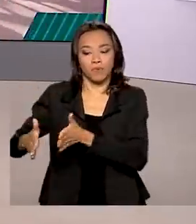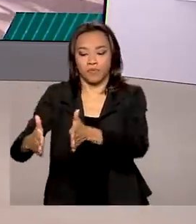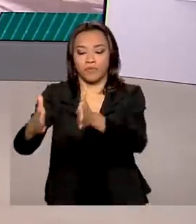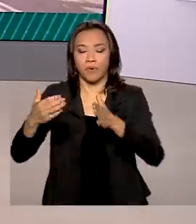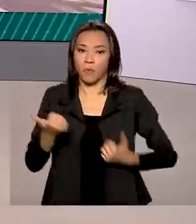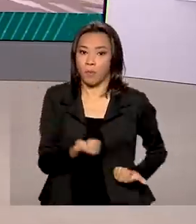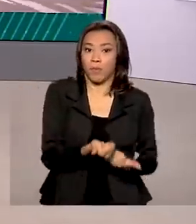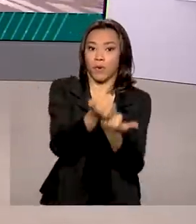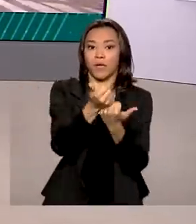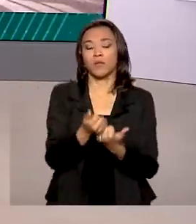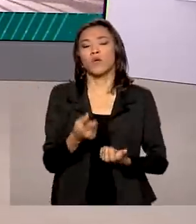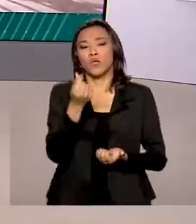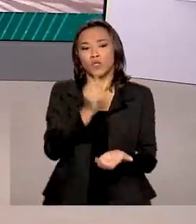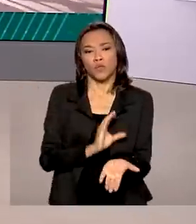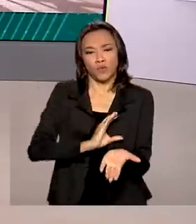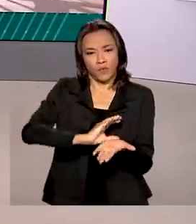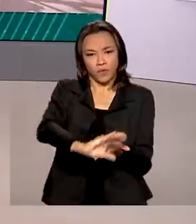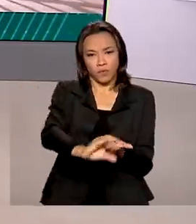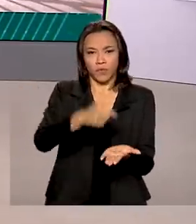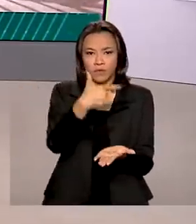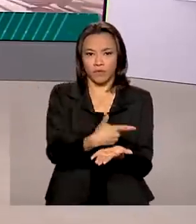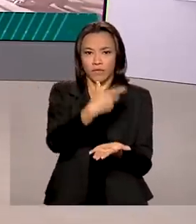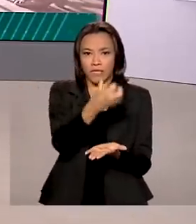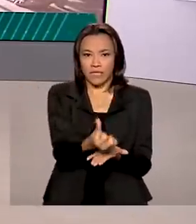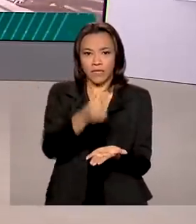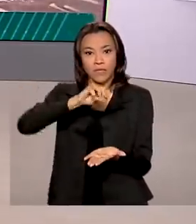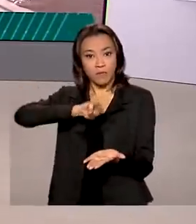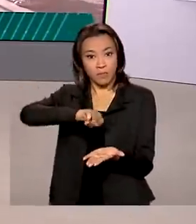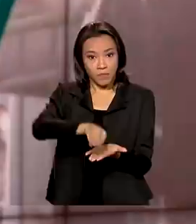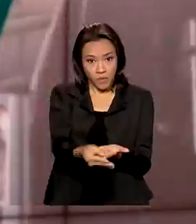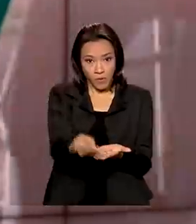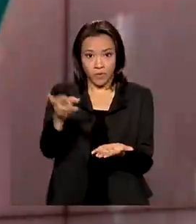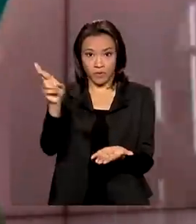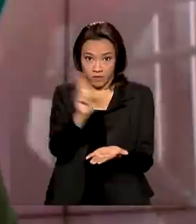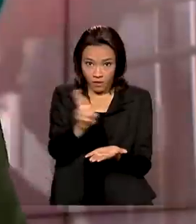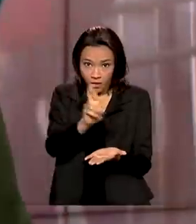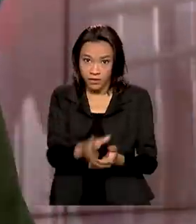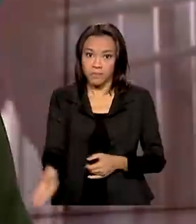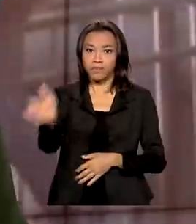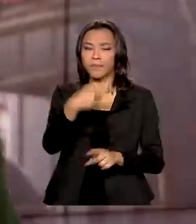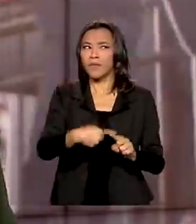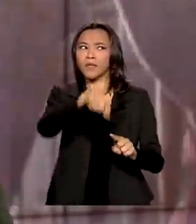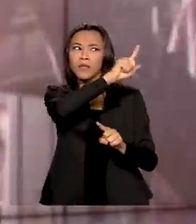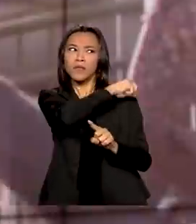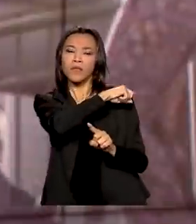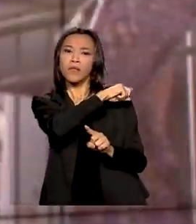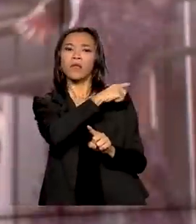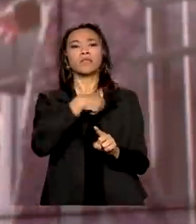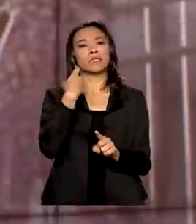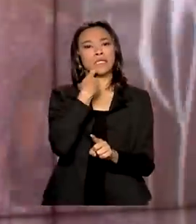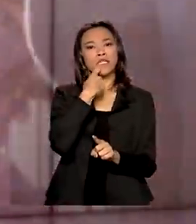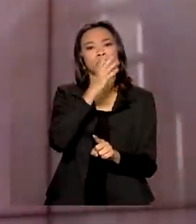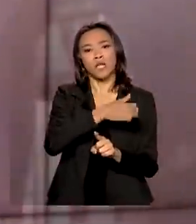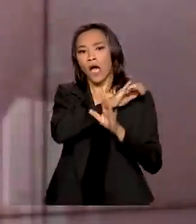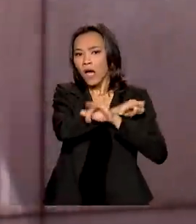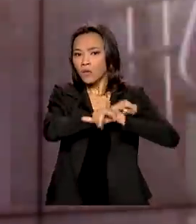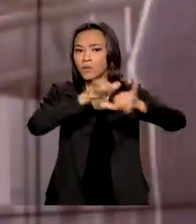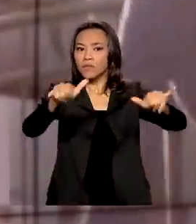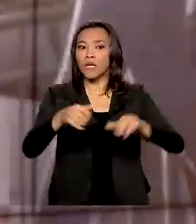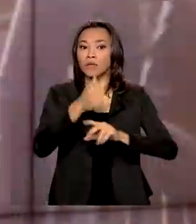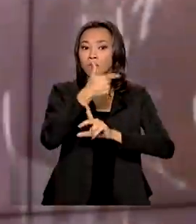Francisco com investimentos de 26 milhões de reais. E na última sexta-feira foram anunciados 280